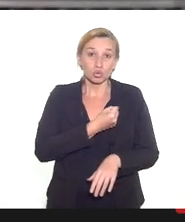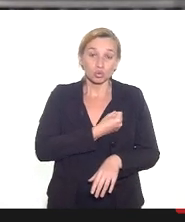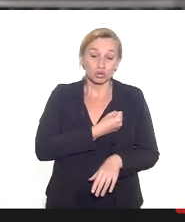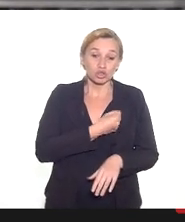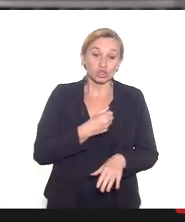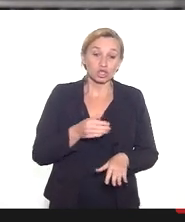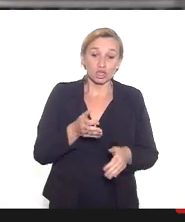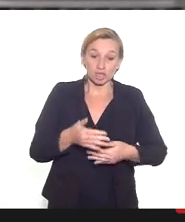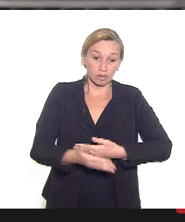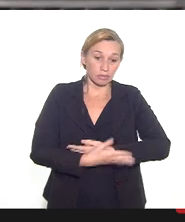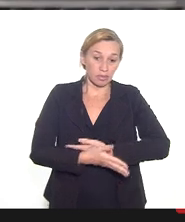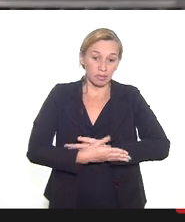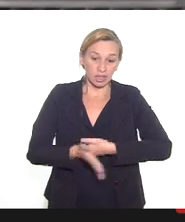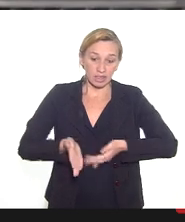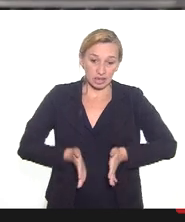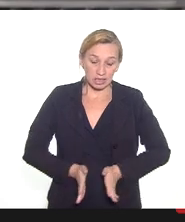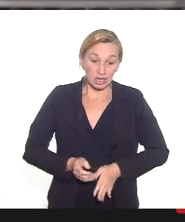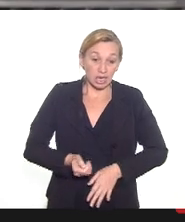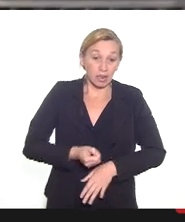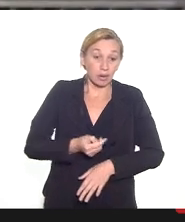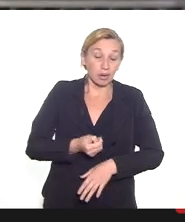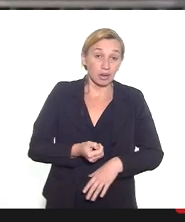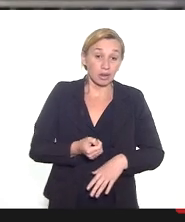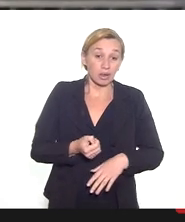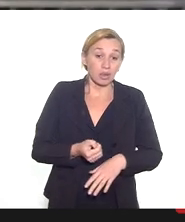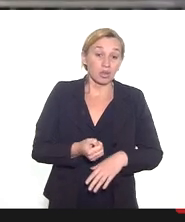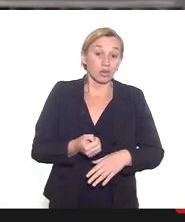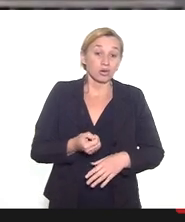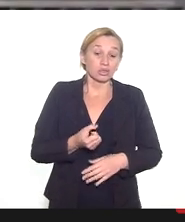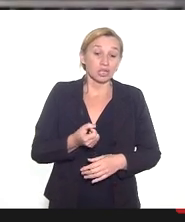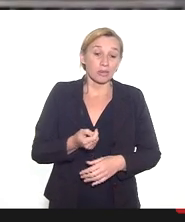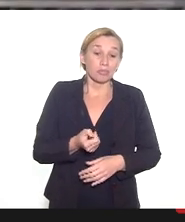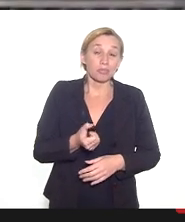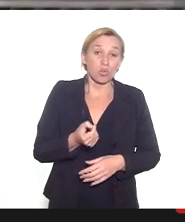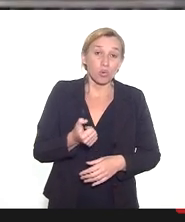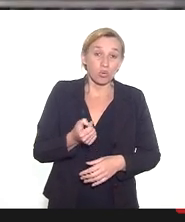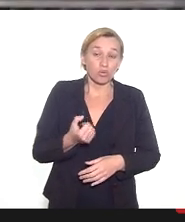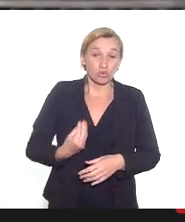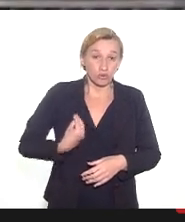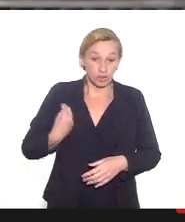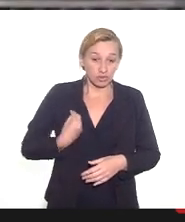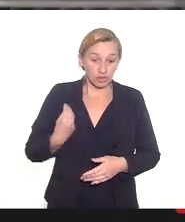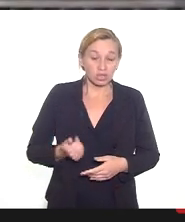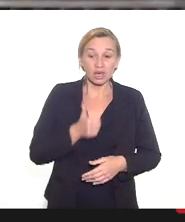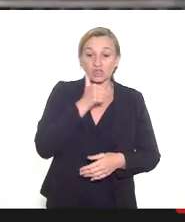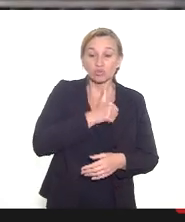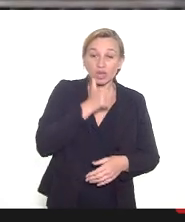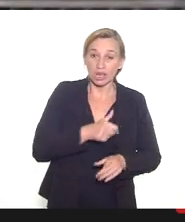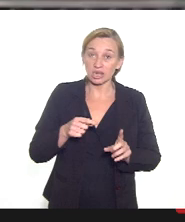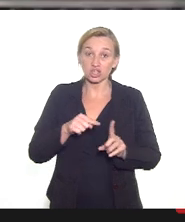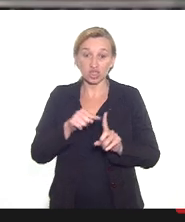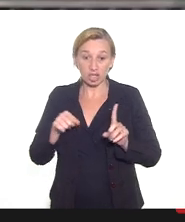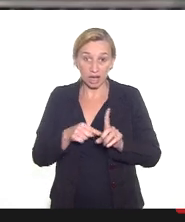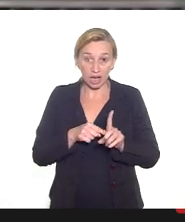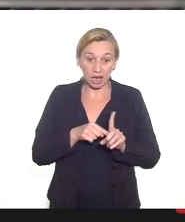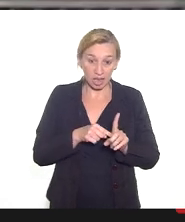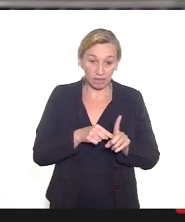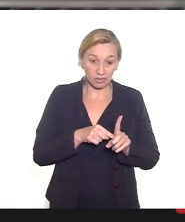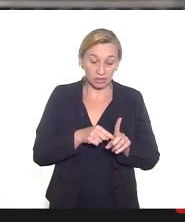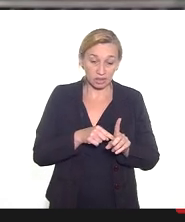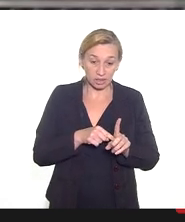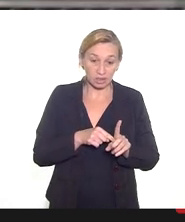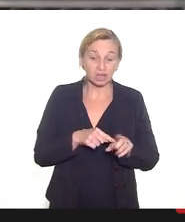,2% vem aumentando e isso vem assustando muito. As mulheres grávidas e hipoérperas